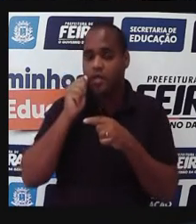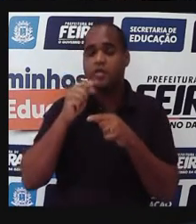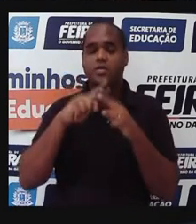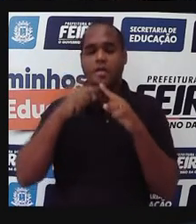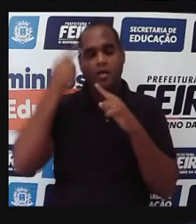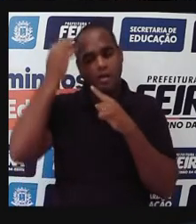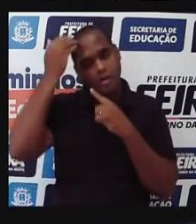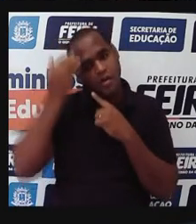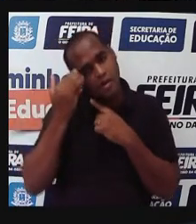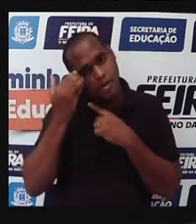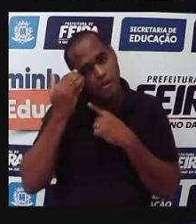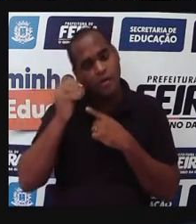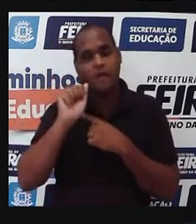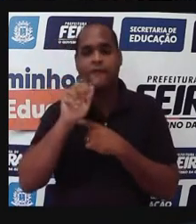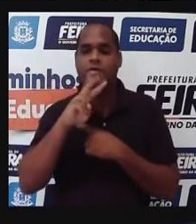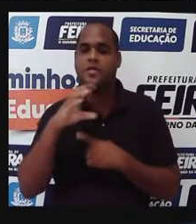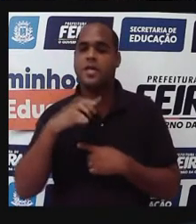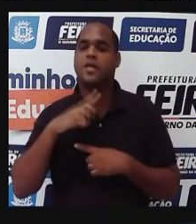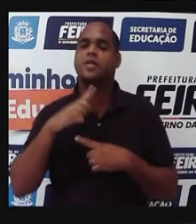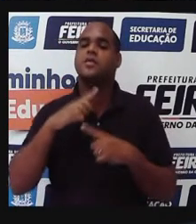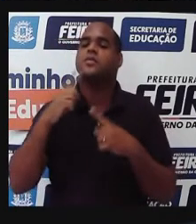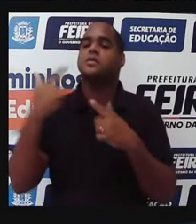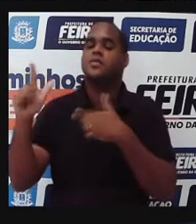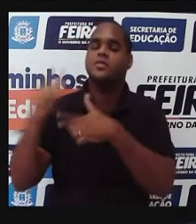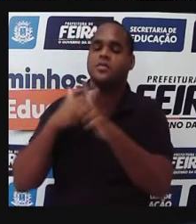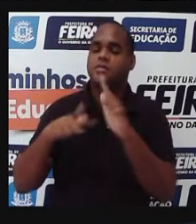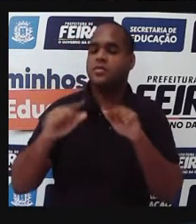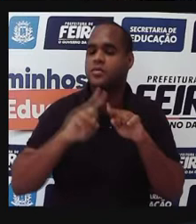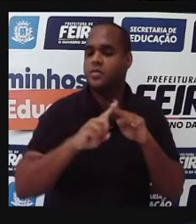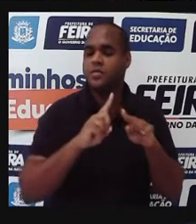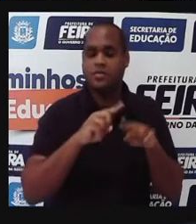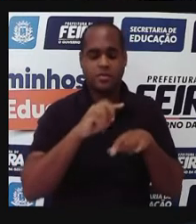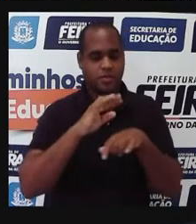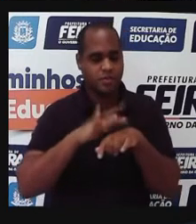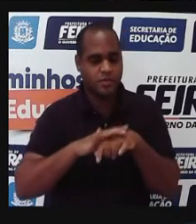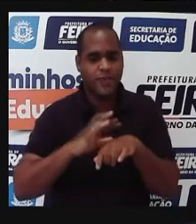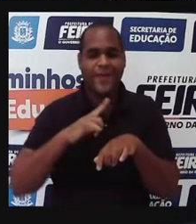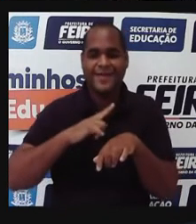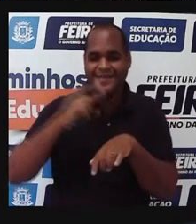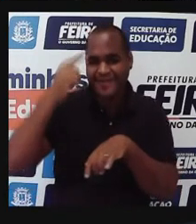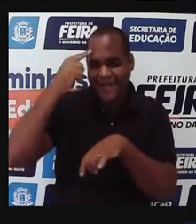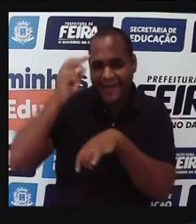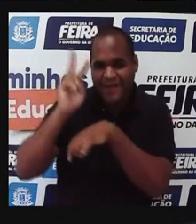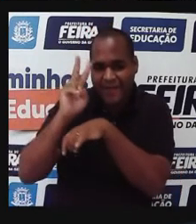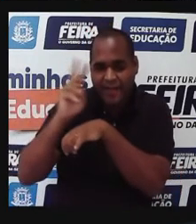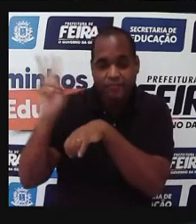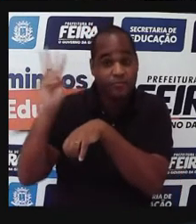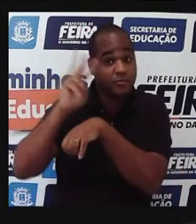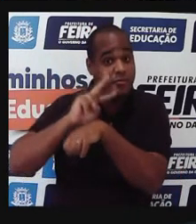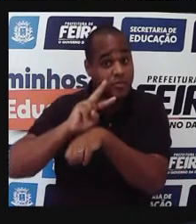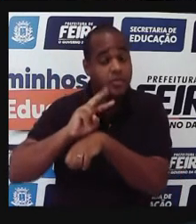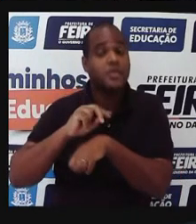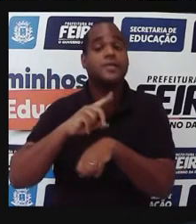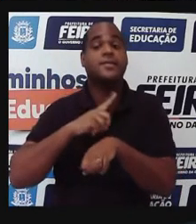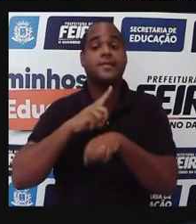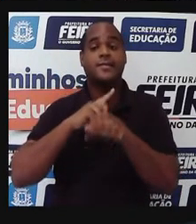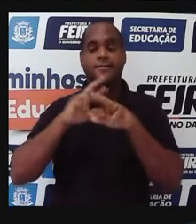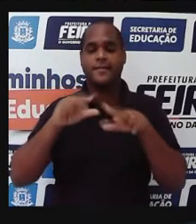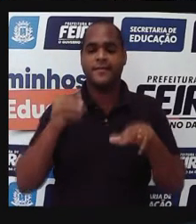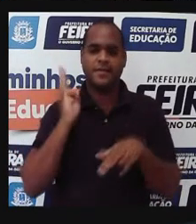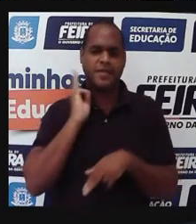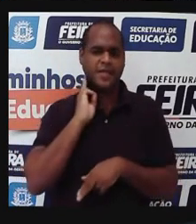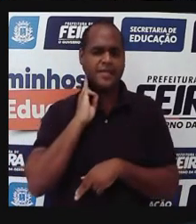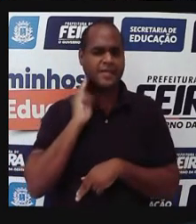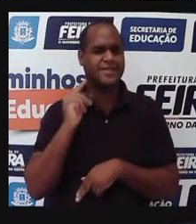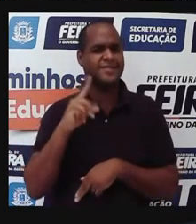derrame cerebral, coqueluche e celulite, paringe, doença de chagas e labirintite. Ah, meu Deus, igual Zé Meningite